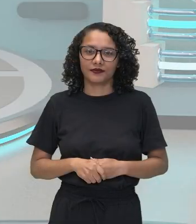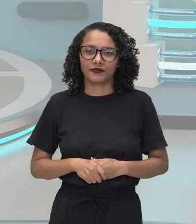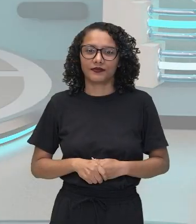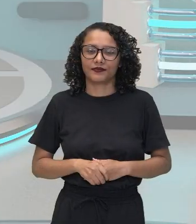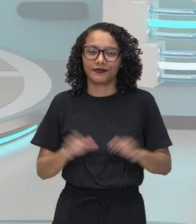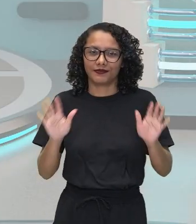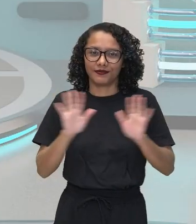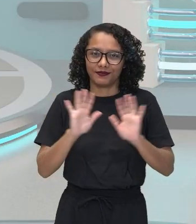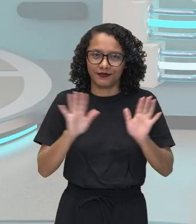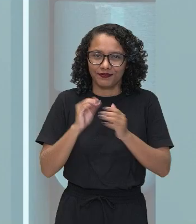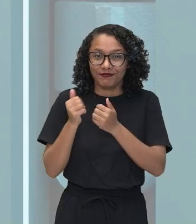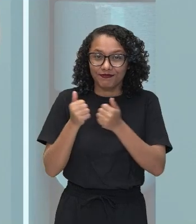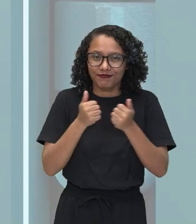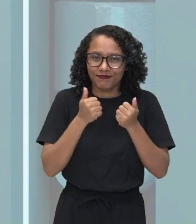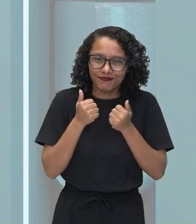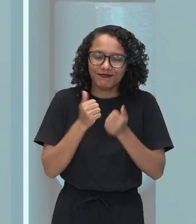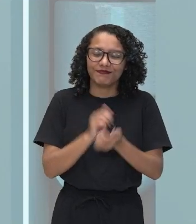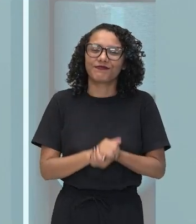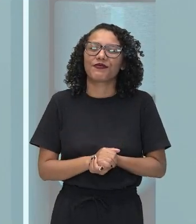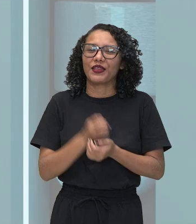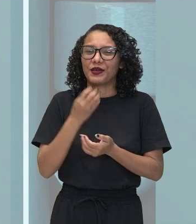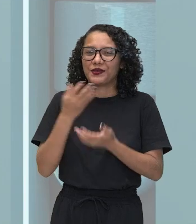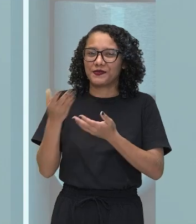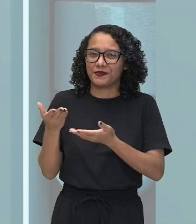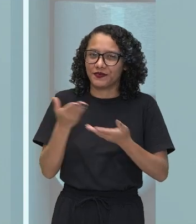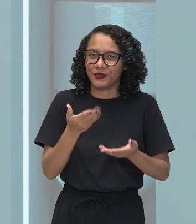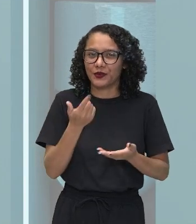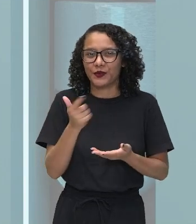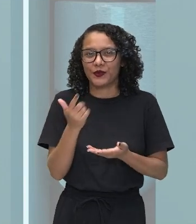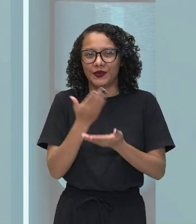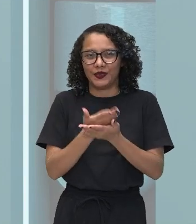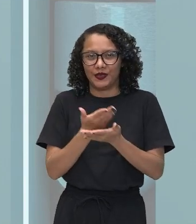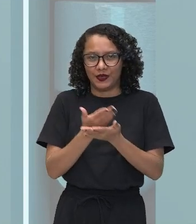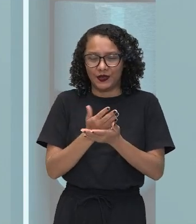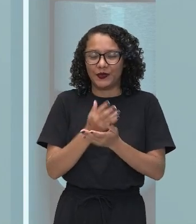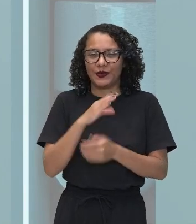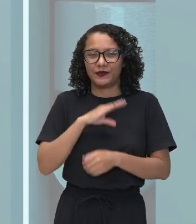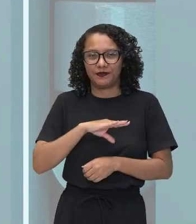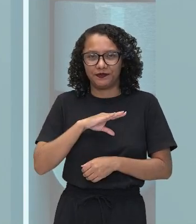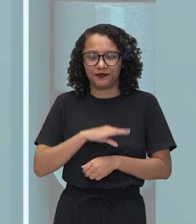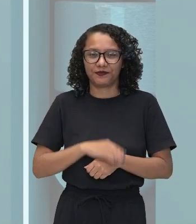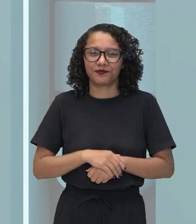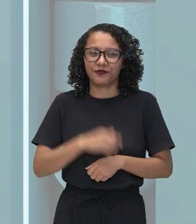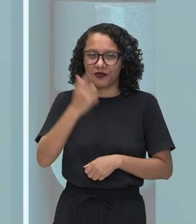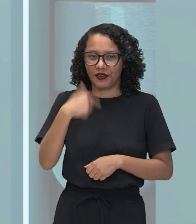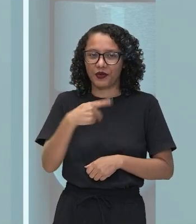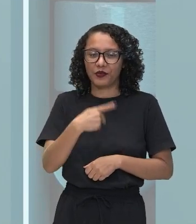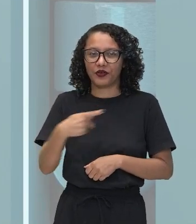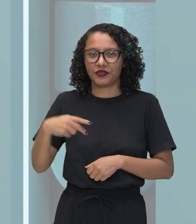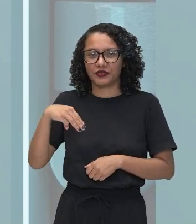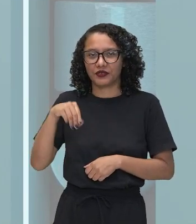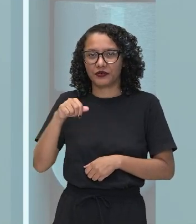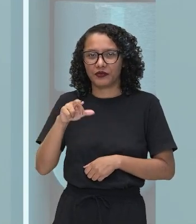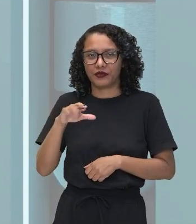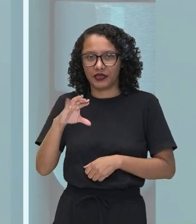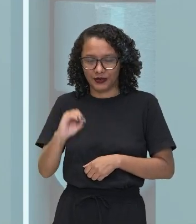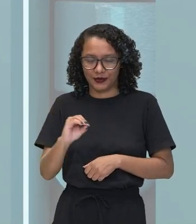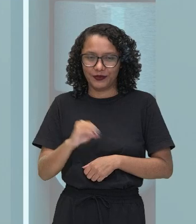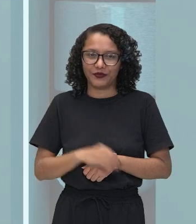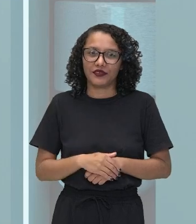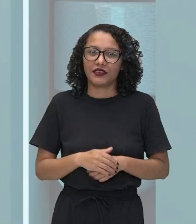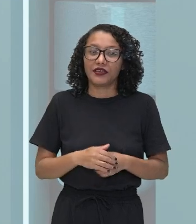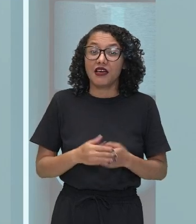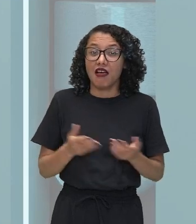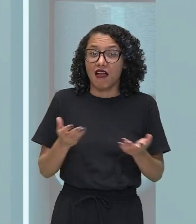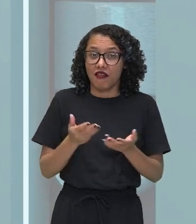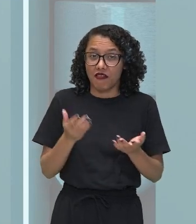Olá, tudo bem? tudo Sejam bem-vindos a mais uma aula de língua portuguesa. Eu sou o professor Mário. Vamos à aula